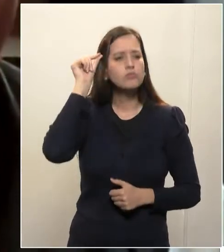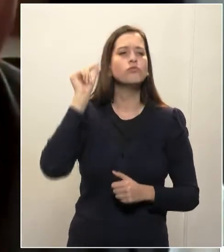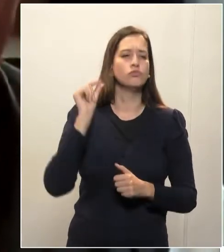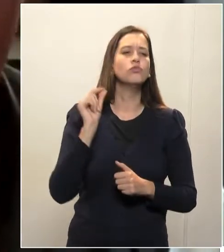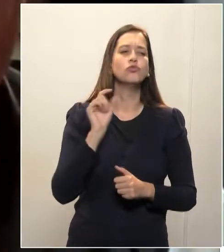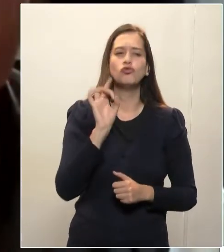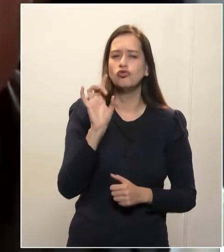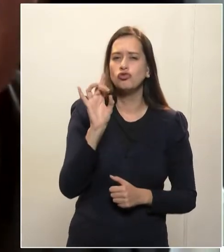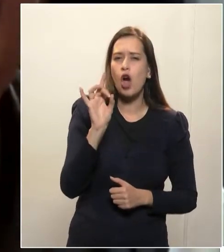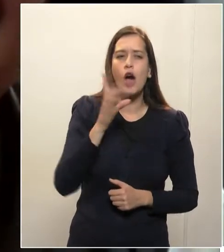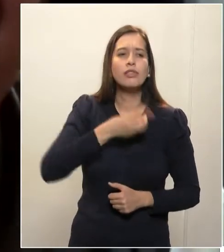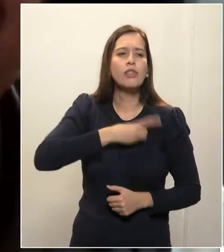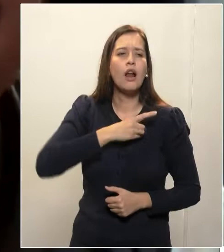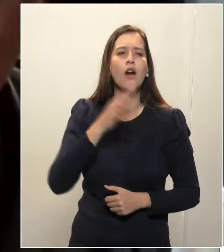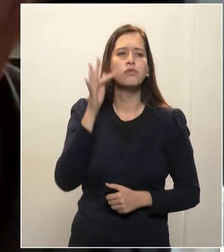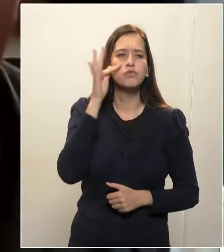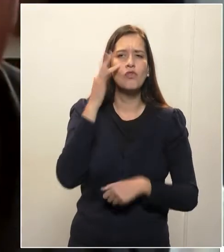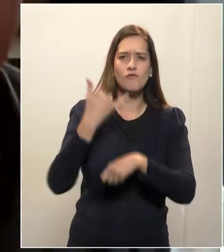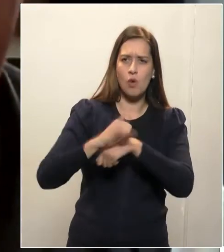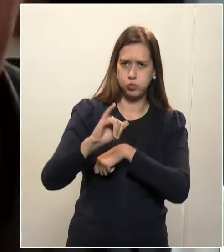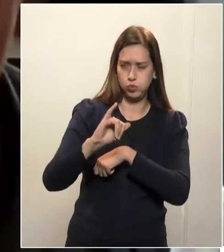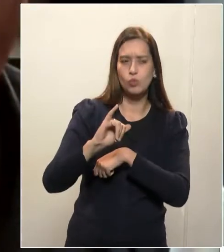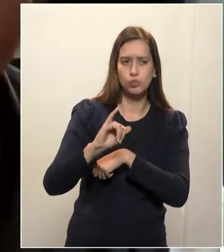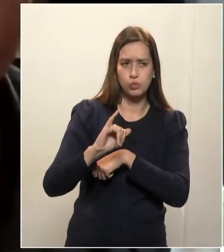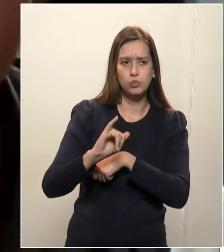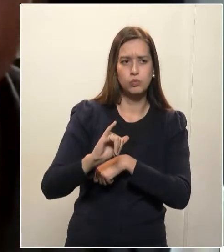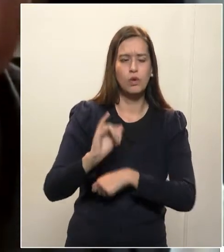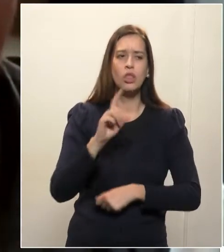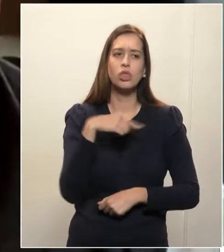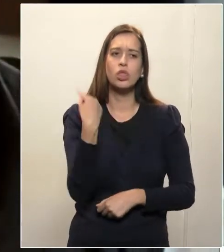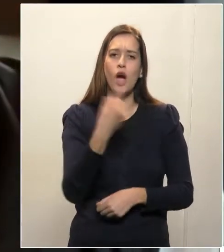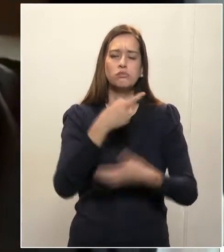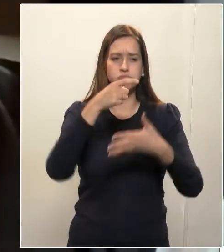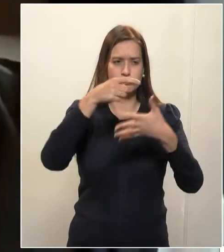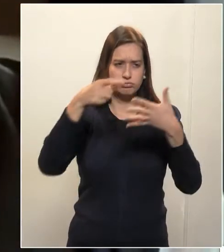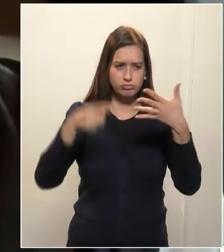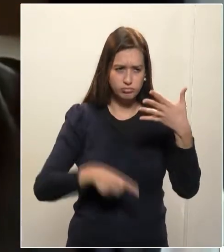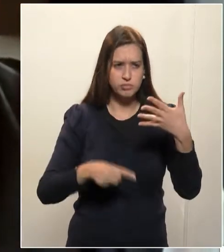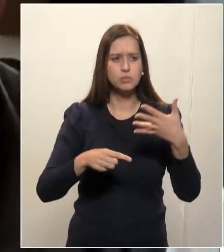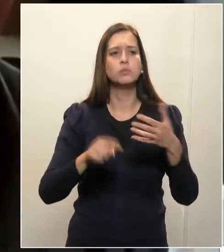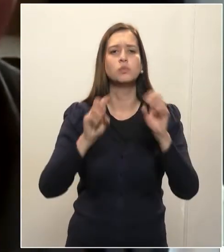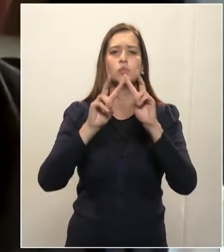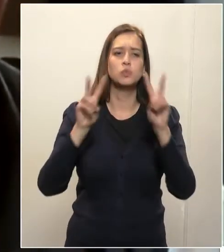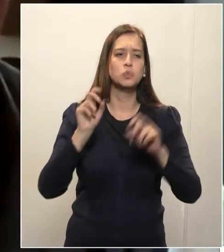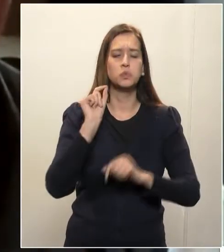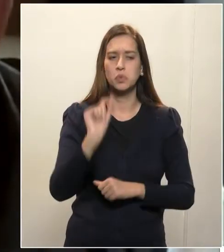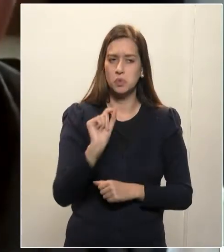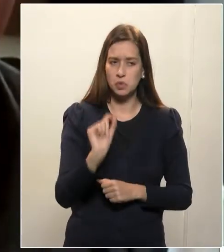fora. E tratamos de vários assuntos pertinentes à segurança pública,